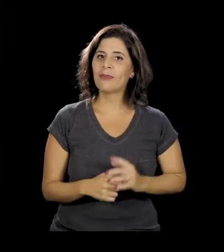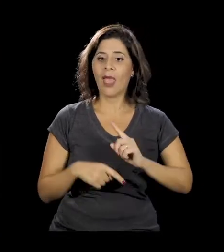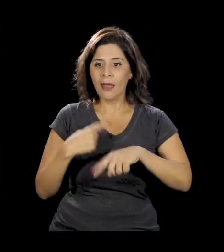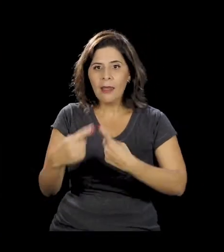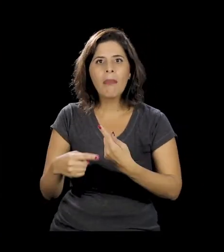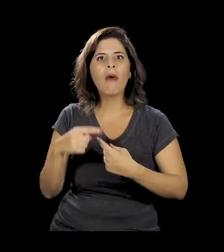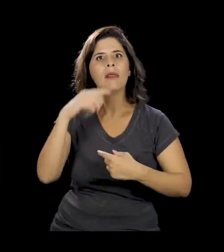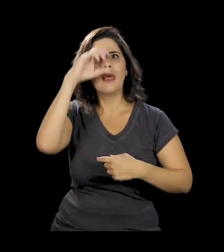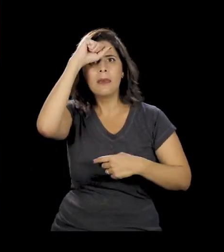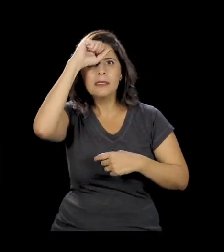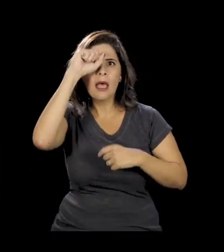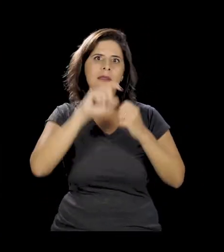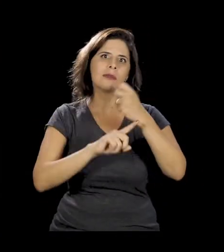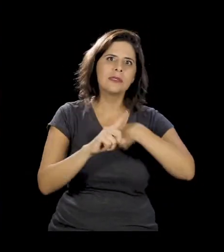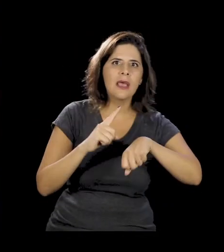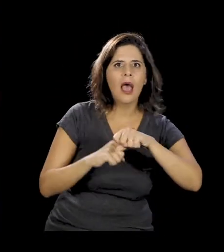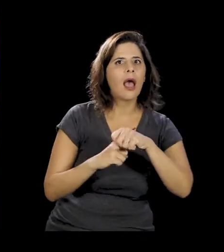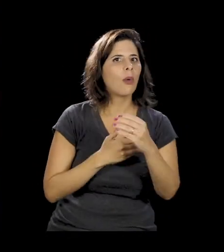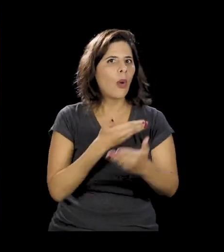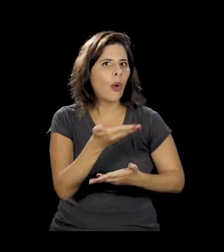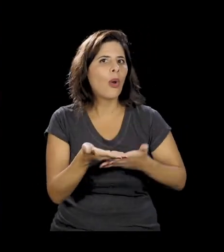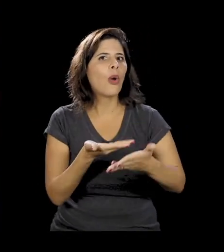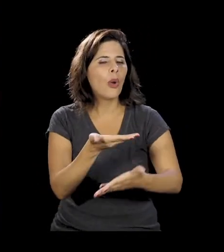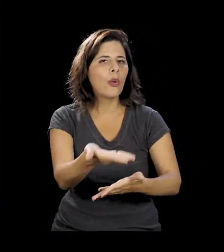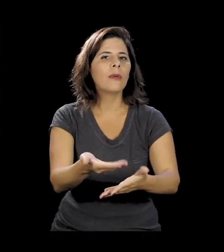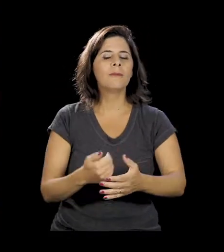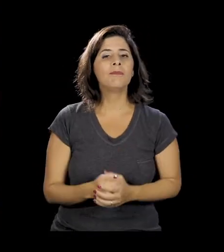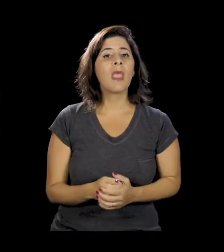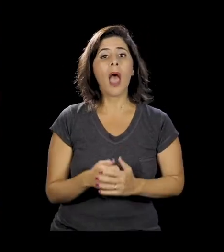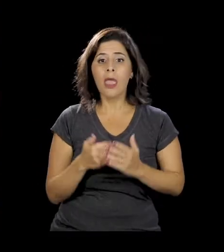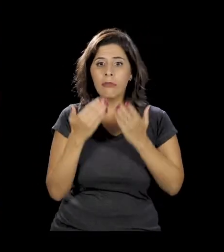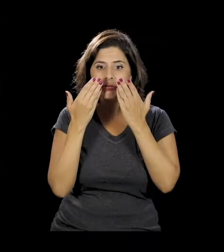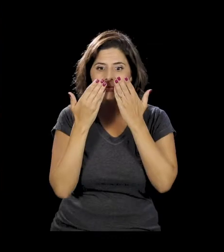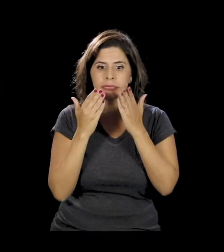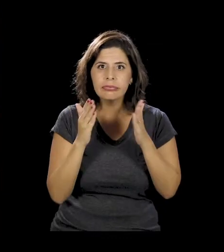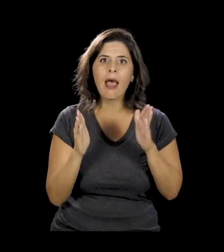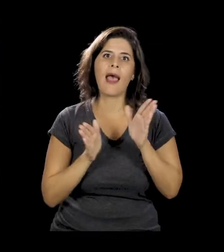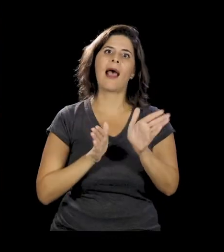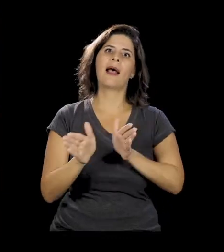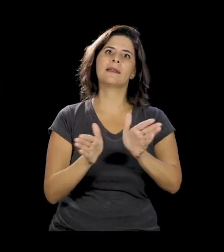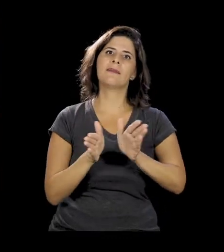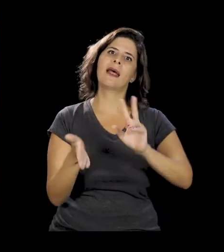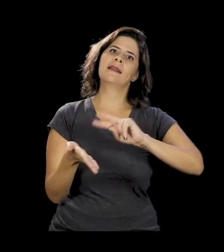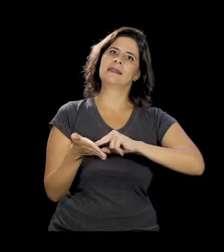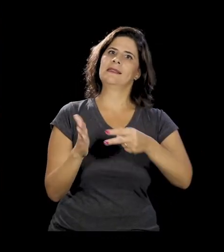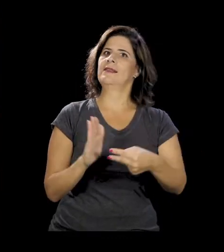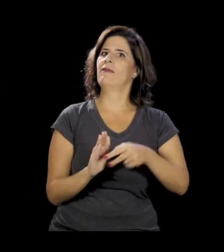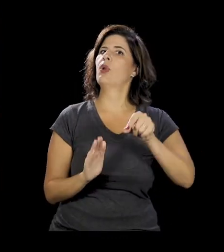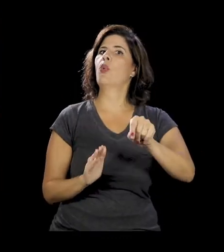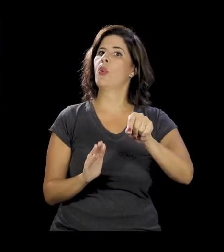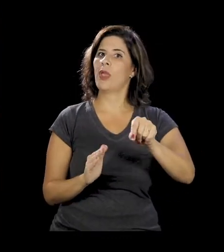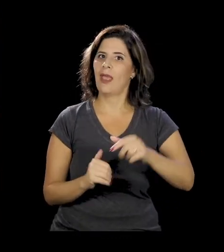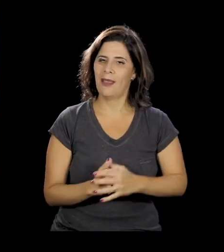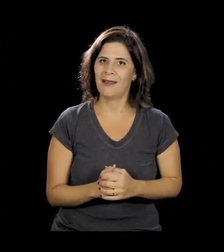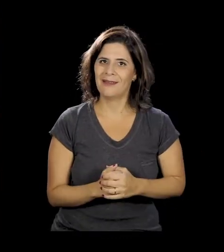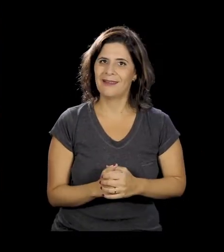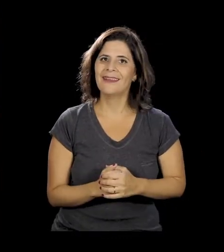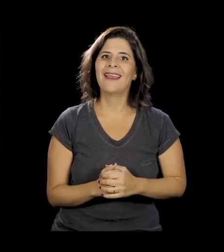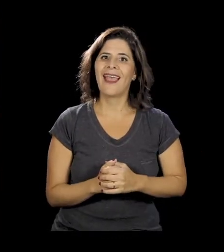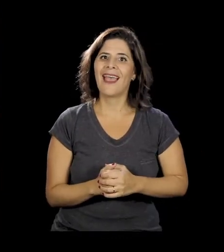E depois de aprendizagem social e tal. Quando eu comecei a compreender o que era acessibilidade, foi aí, É onde você...